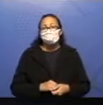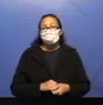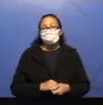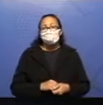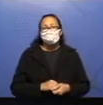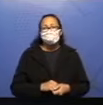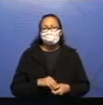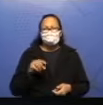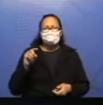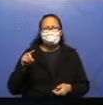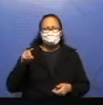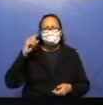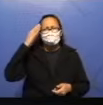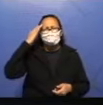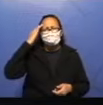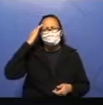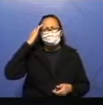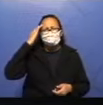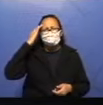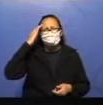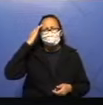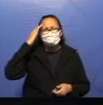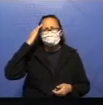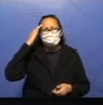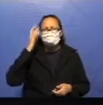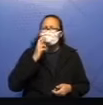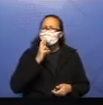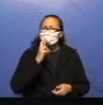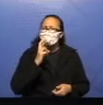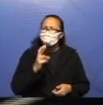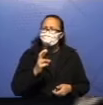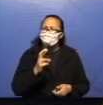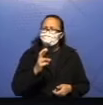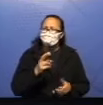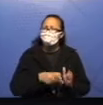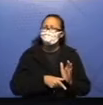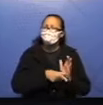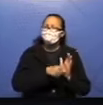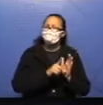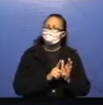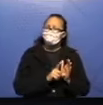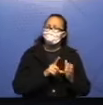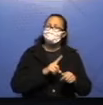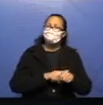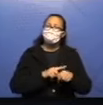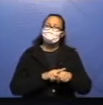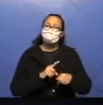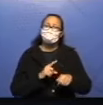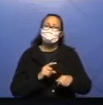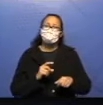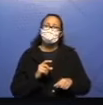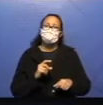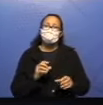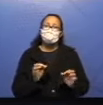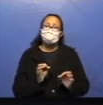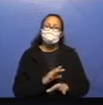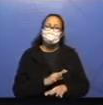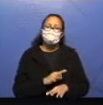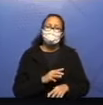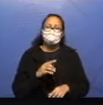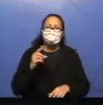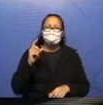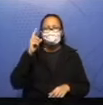Você entendeu essa parte? Então, responda antes do tempo acabar. Pense rápido.